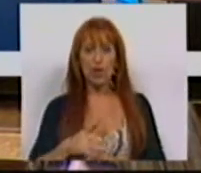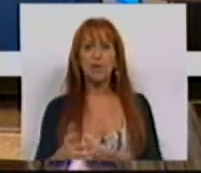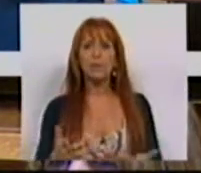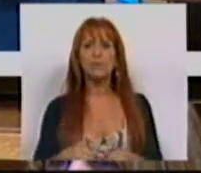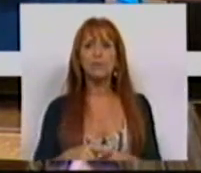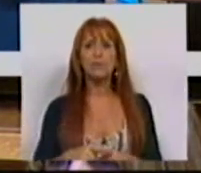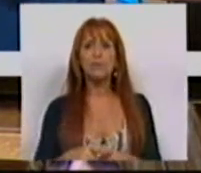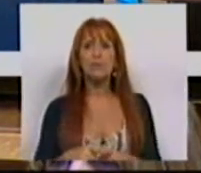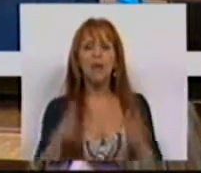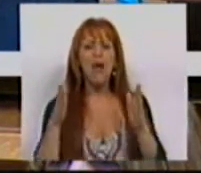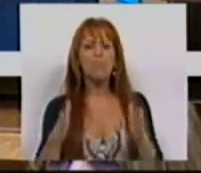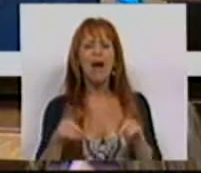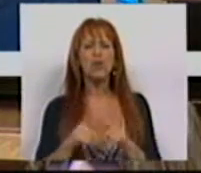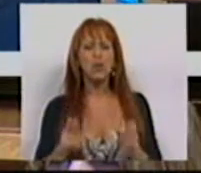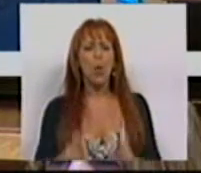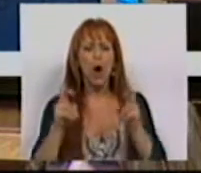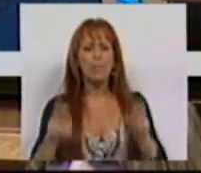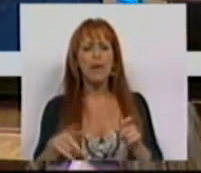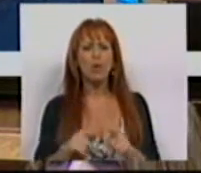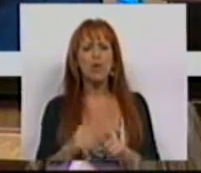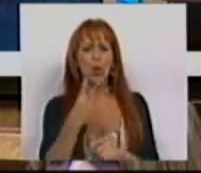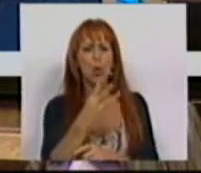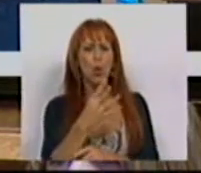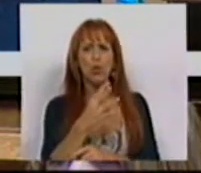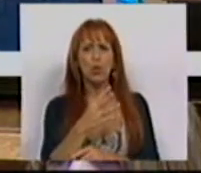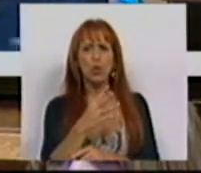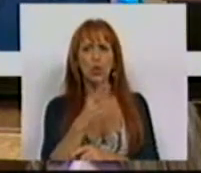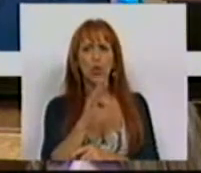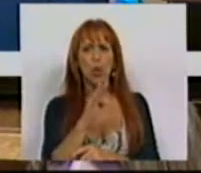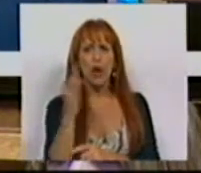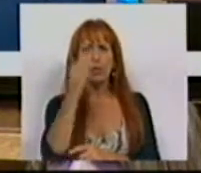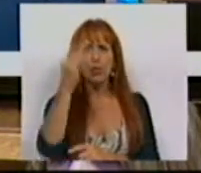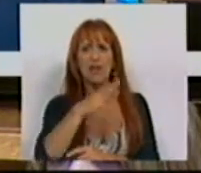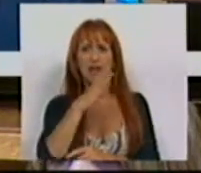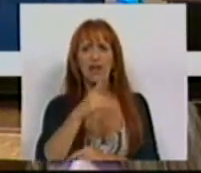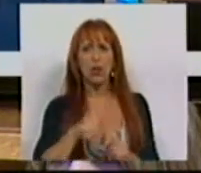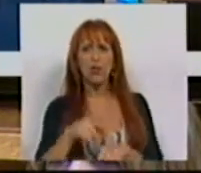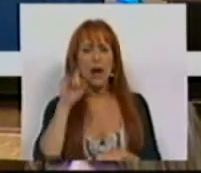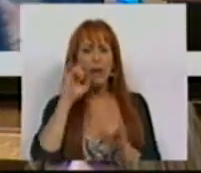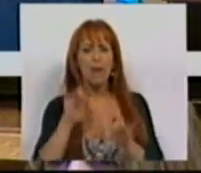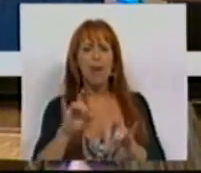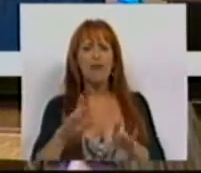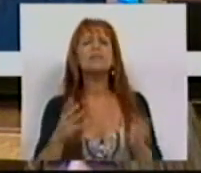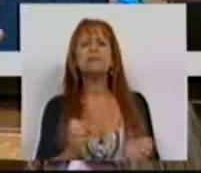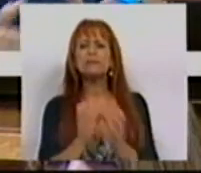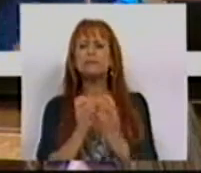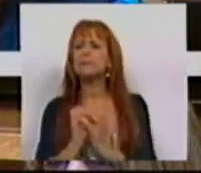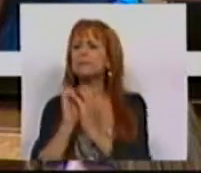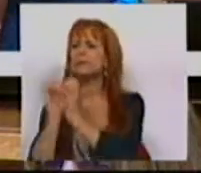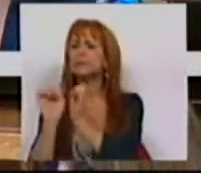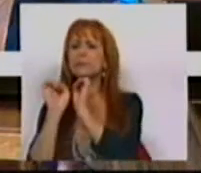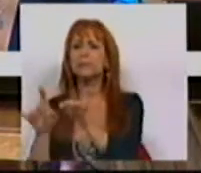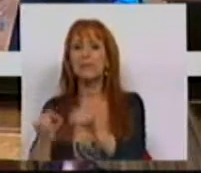que parte do aumento dos 4% anunciados para a prevenção vai ser